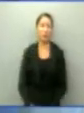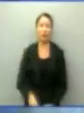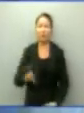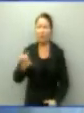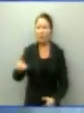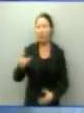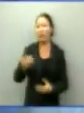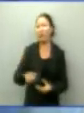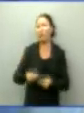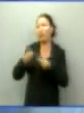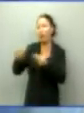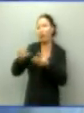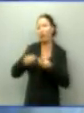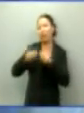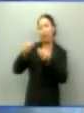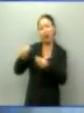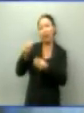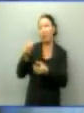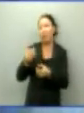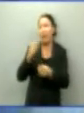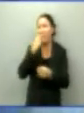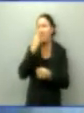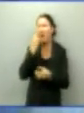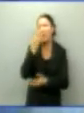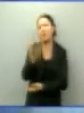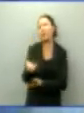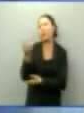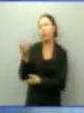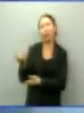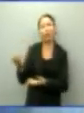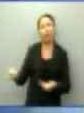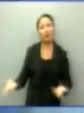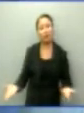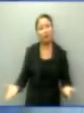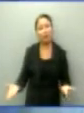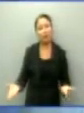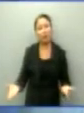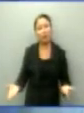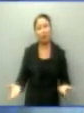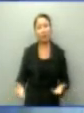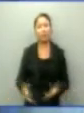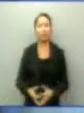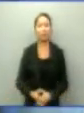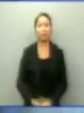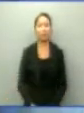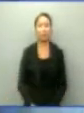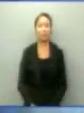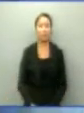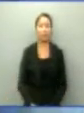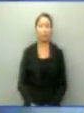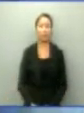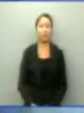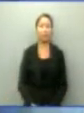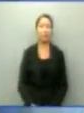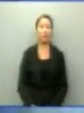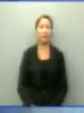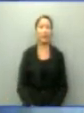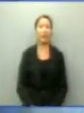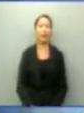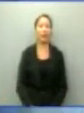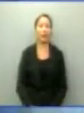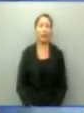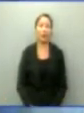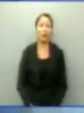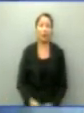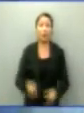não criando políticas assistencialistas que a nosso ver e dentro de qualquer programa que você possa estar